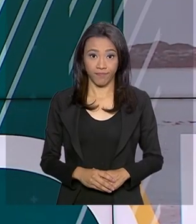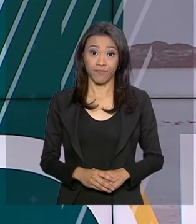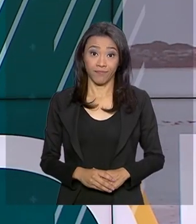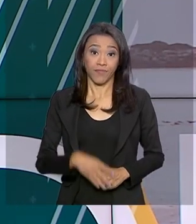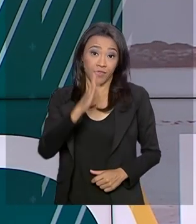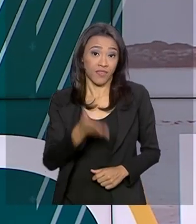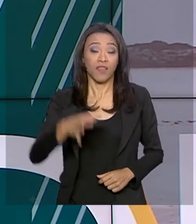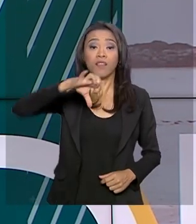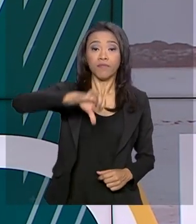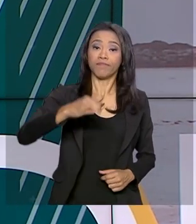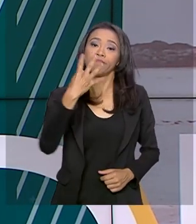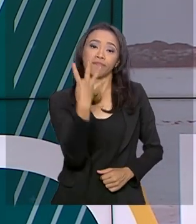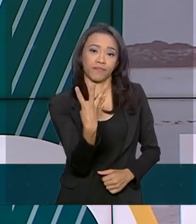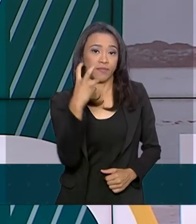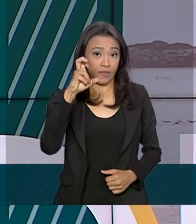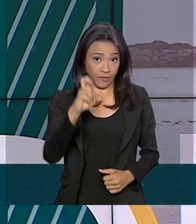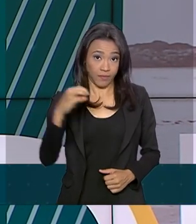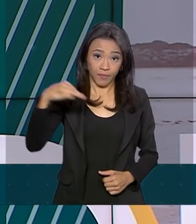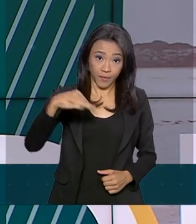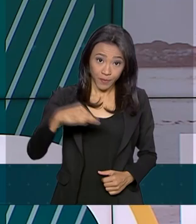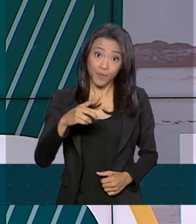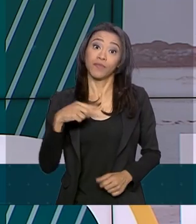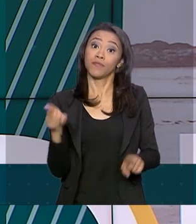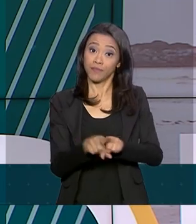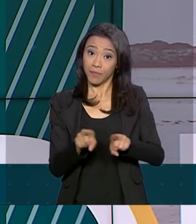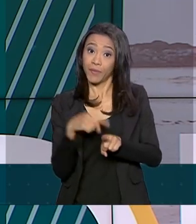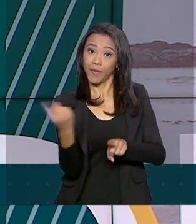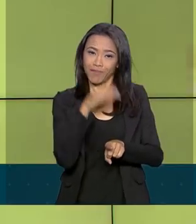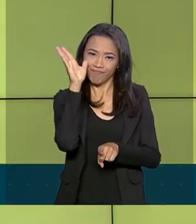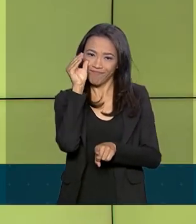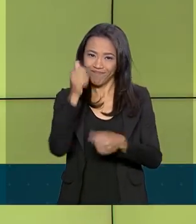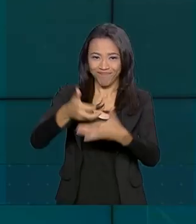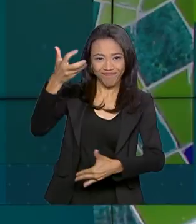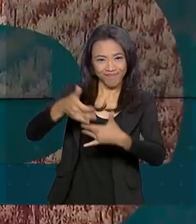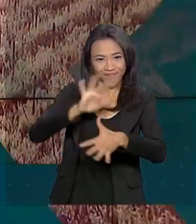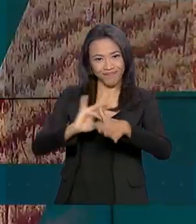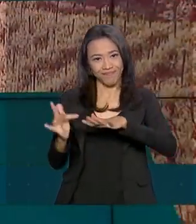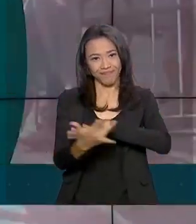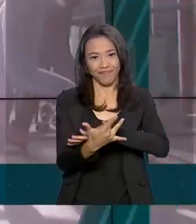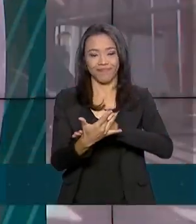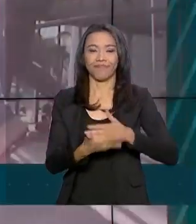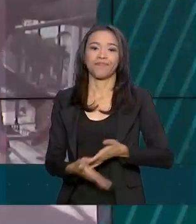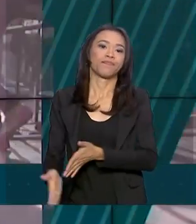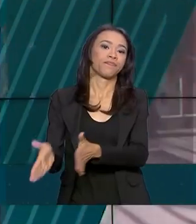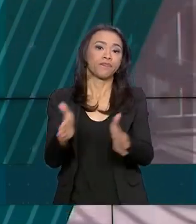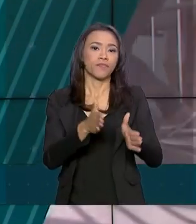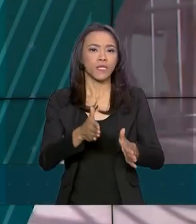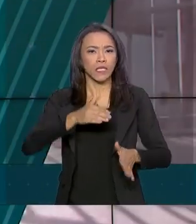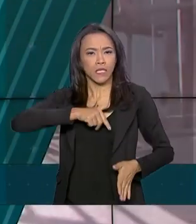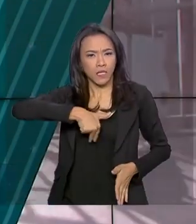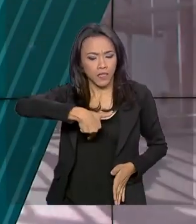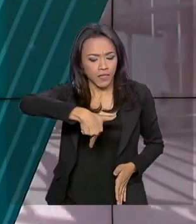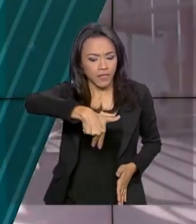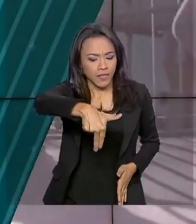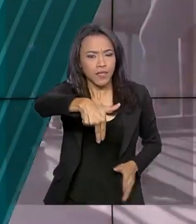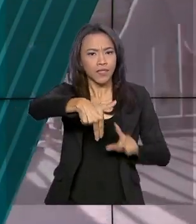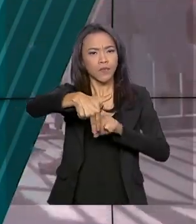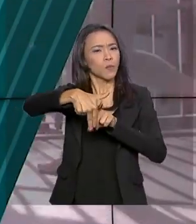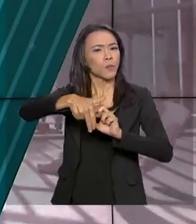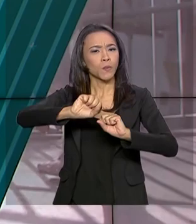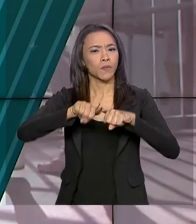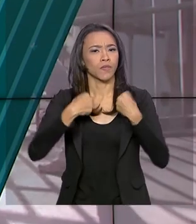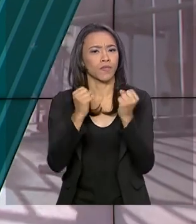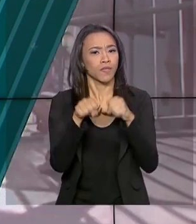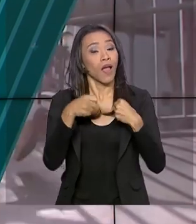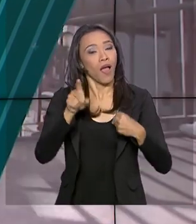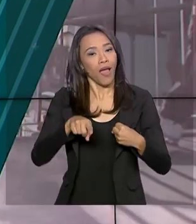São 9 horas e 45 minutos. Estamos ao vivo também pelas redes sociais. Caminhadas diárias e fisioterapia são